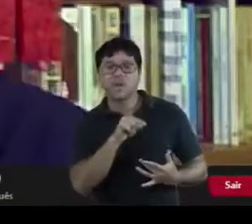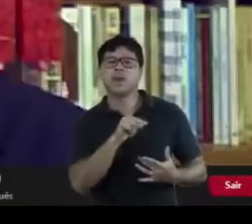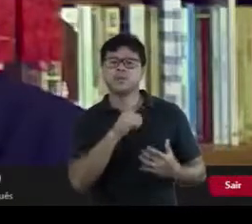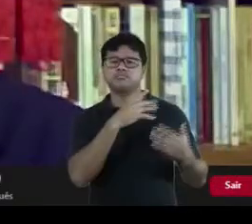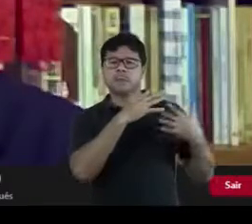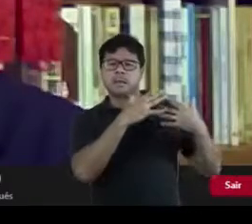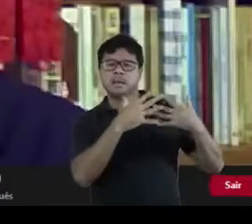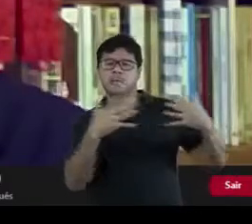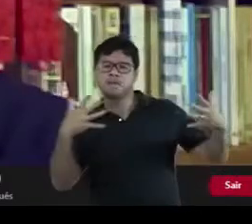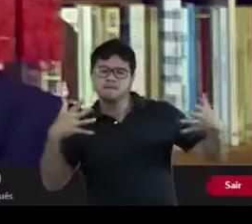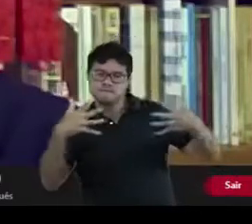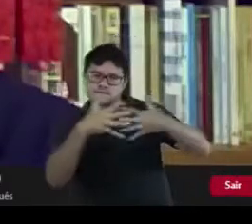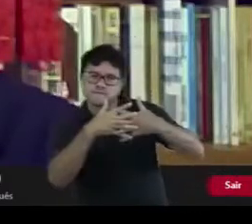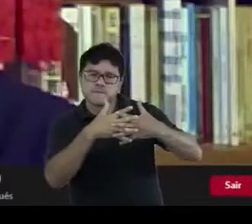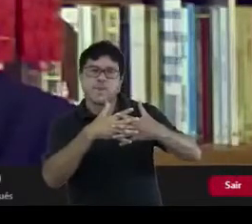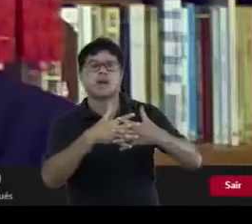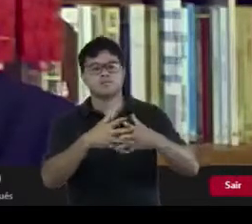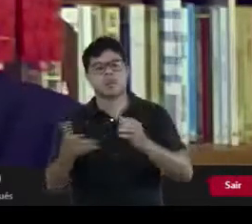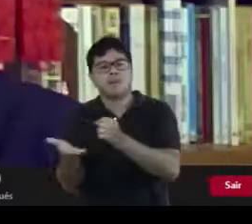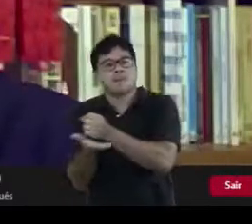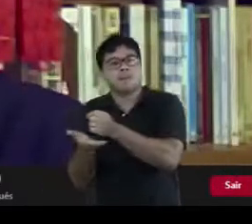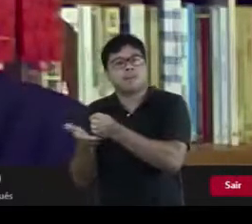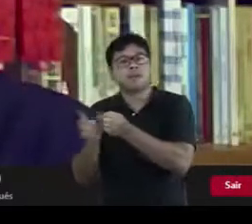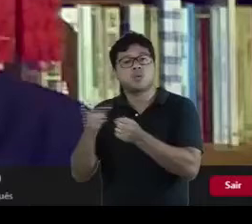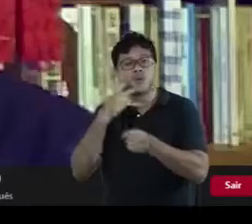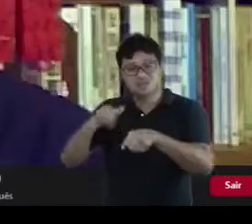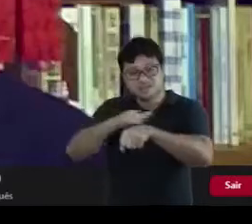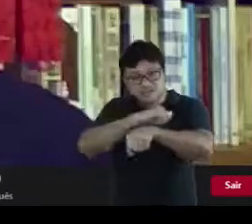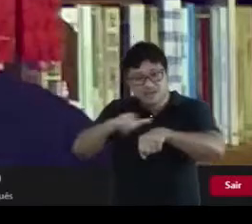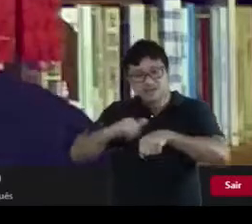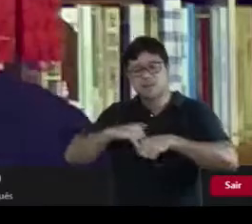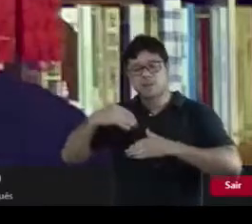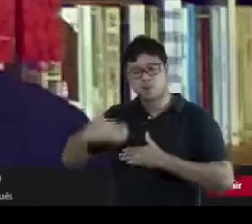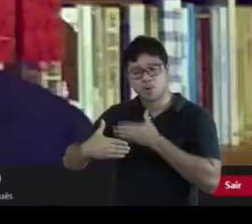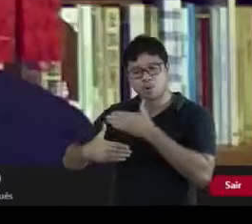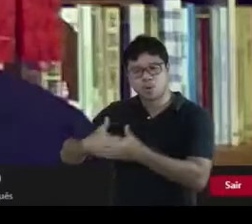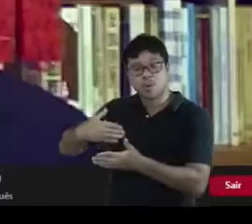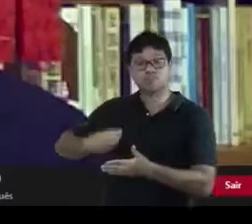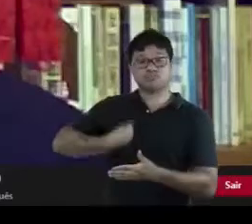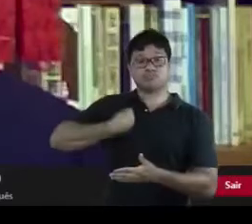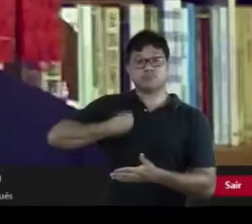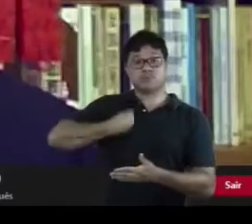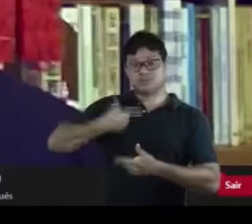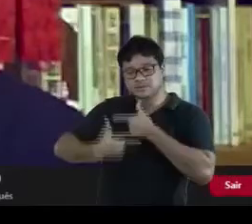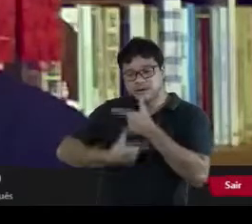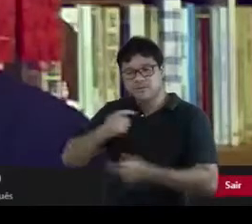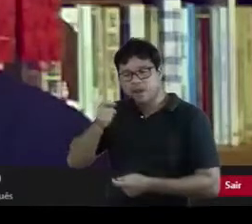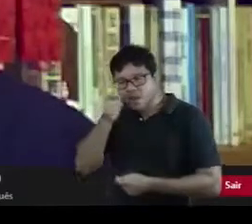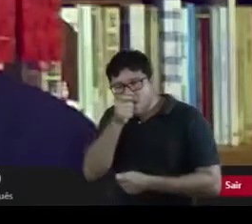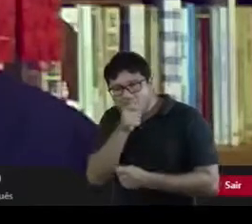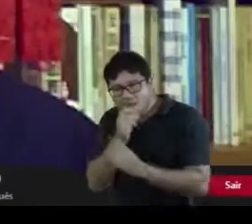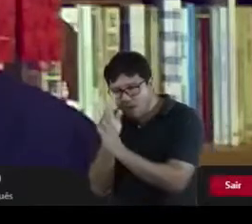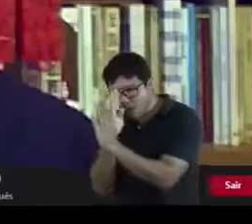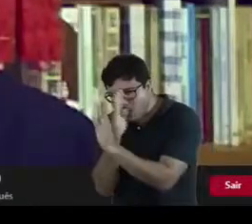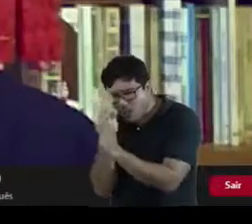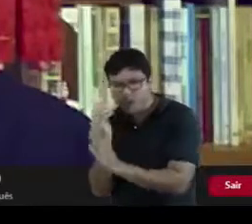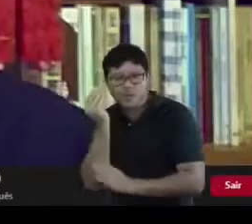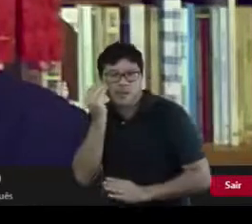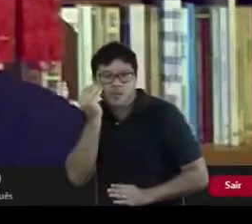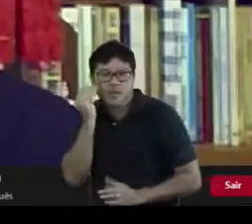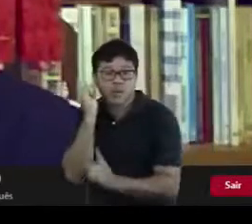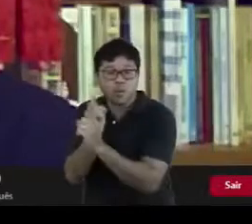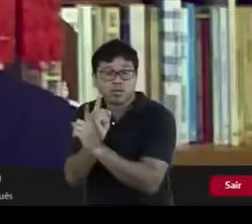traçar analogias fundamentadas em estratégias e procedimentos presentes no trabalho investigativo do detetive